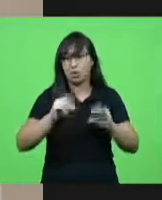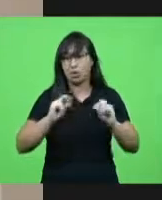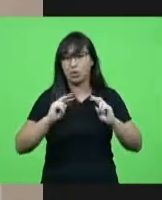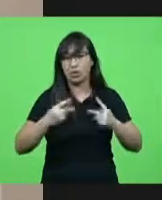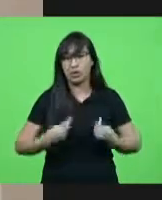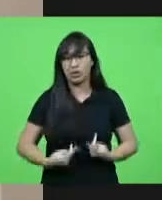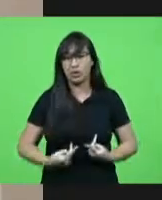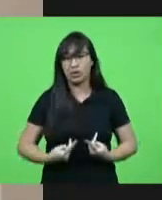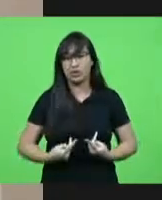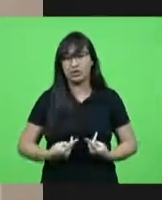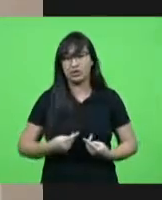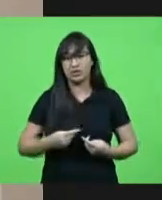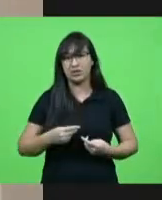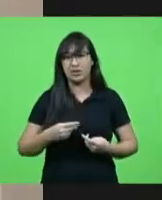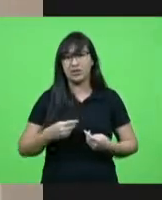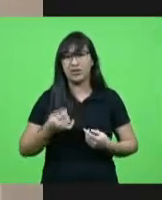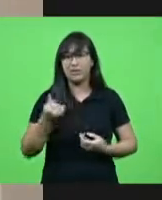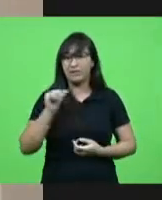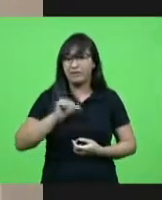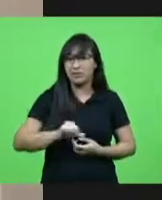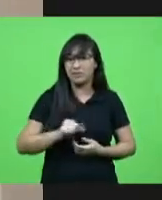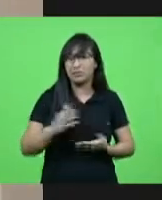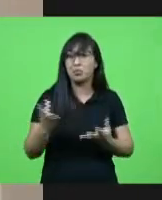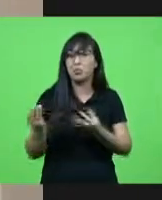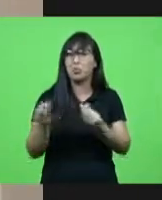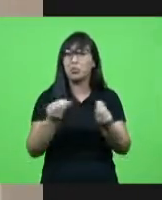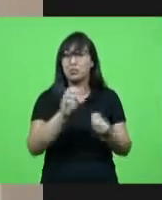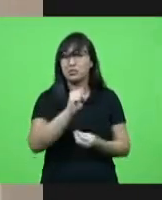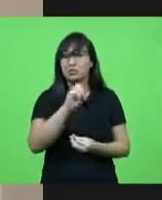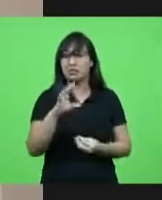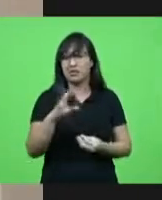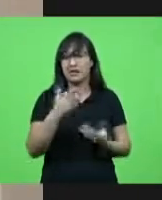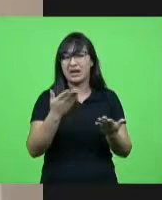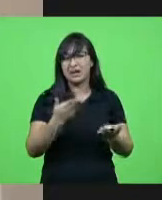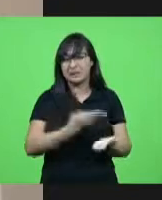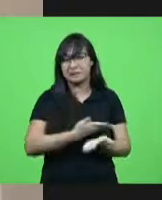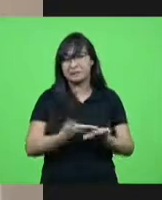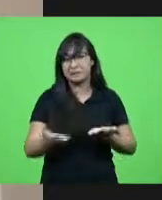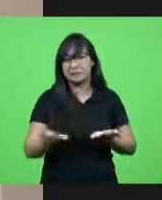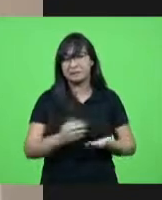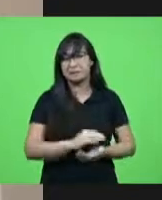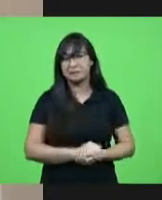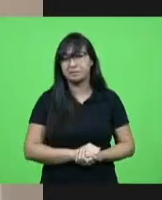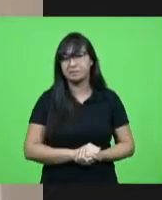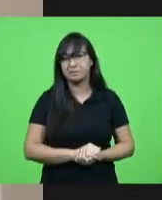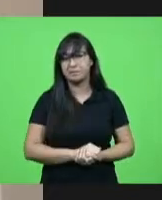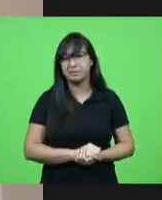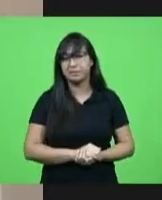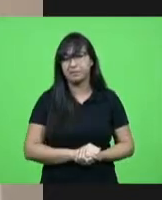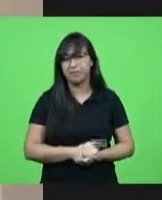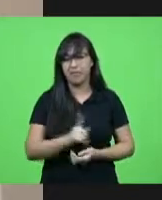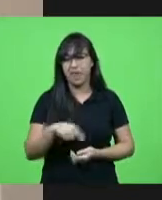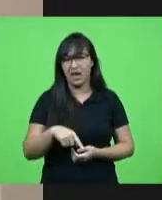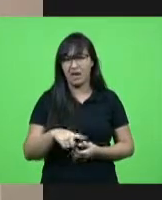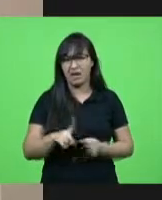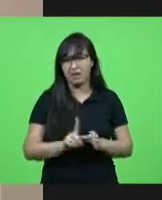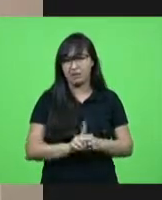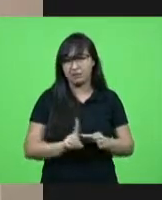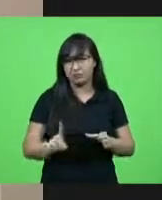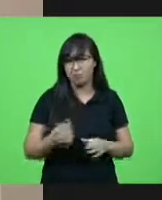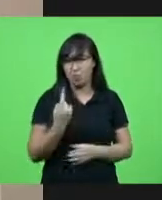infelizmente para muitos catarinenses a superlotação lá no regional ela não é um ato isolado não é isolada